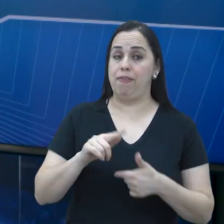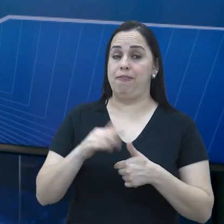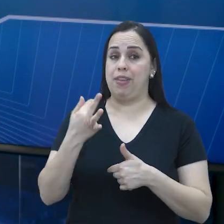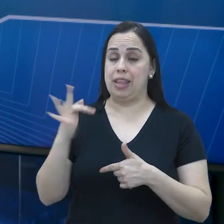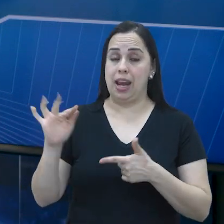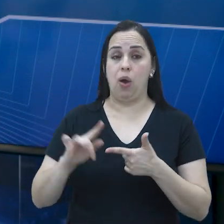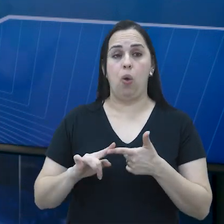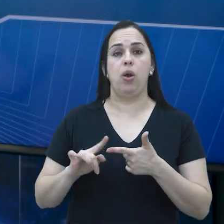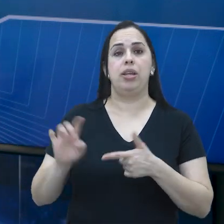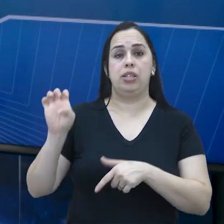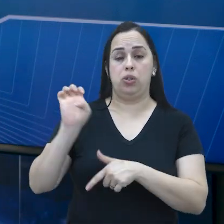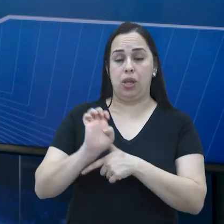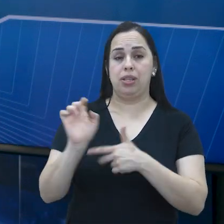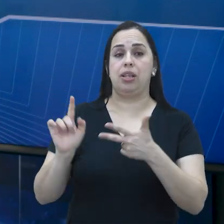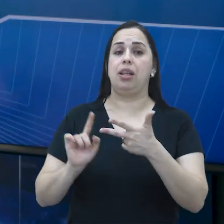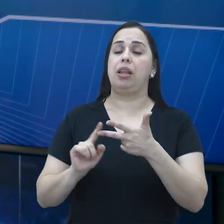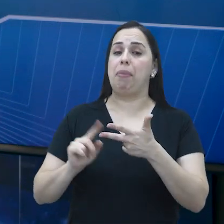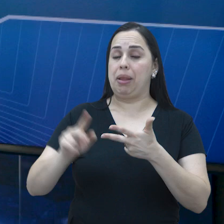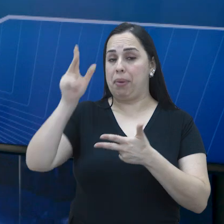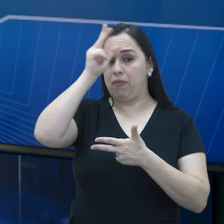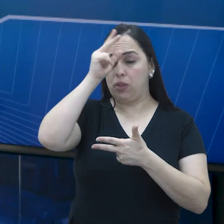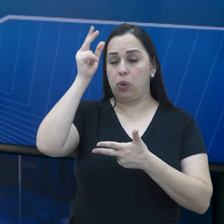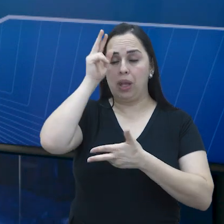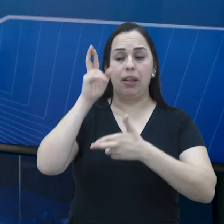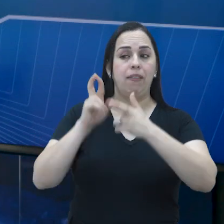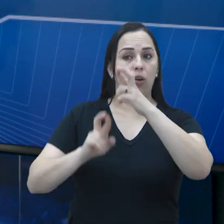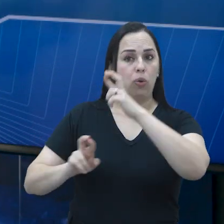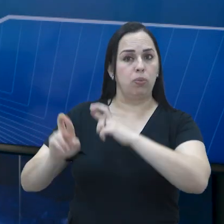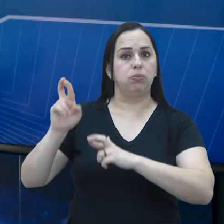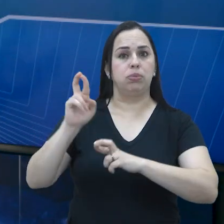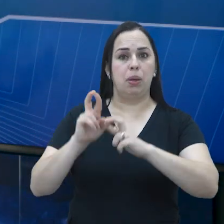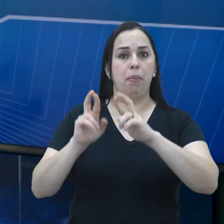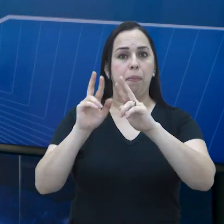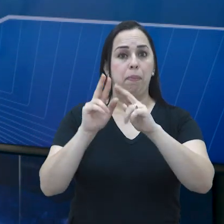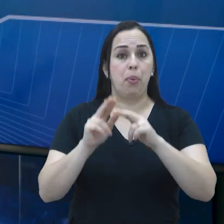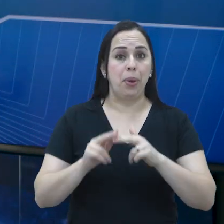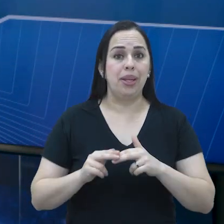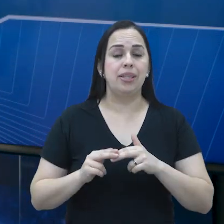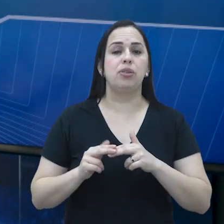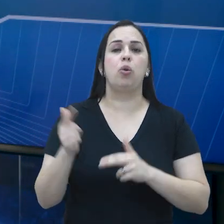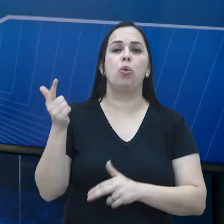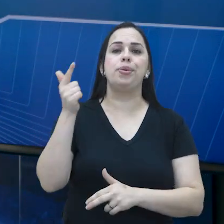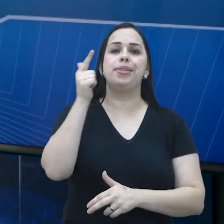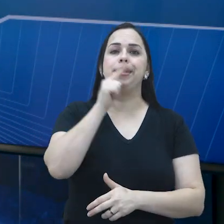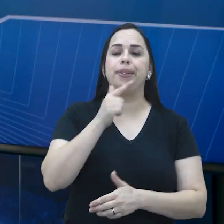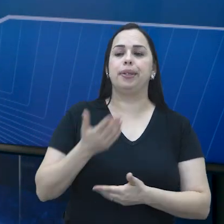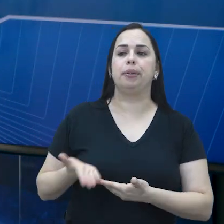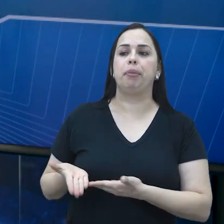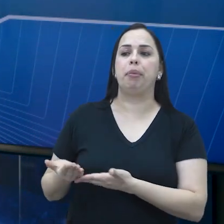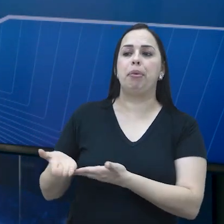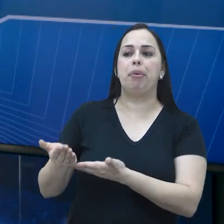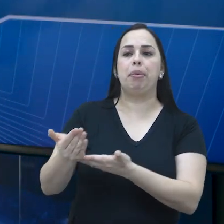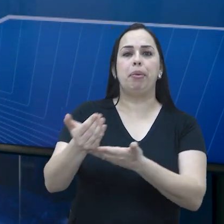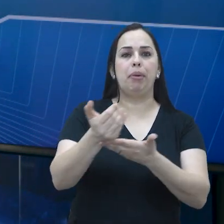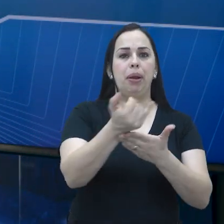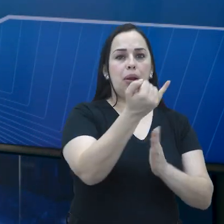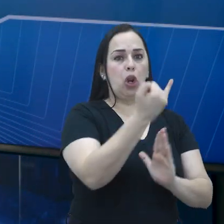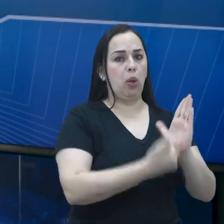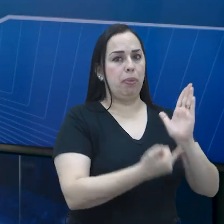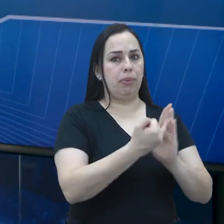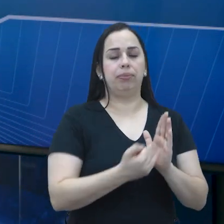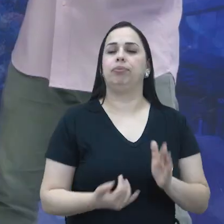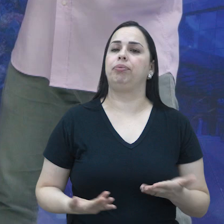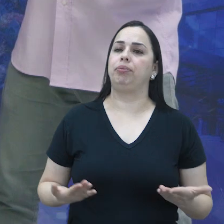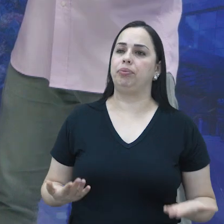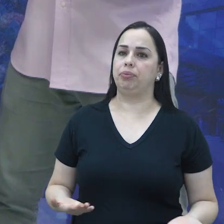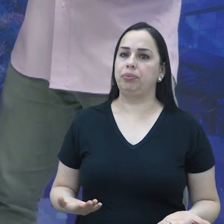governo federal, governos estaduais e municipais também, e isso também tem trazido resultados para o aumento da carga